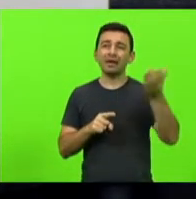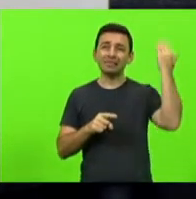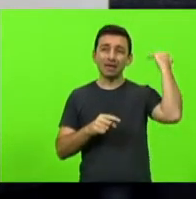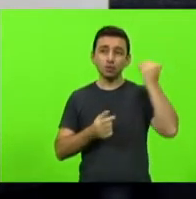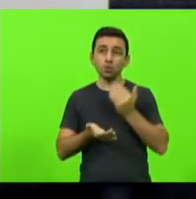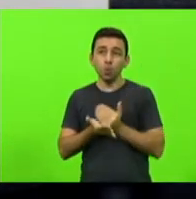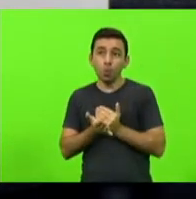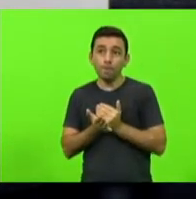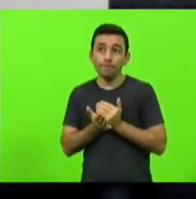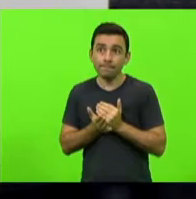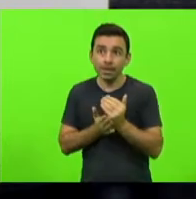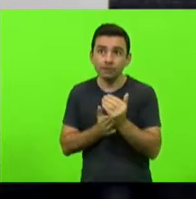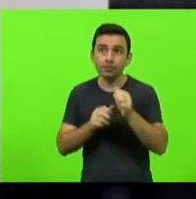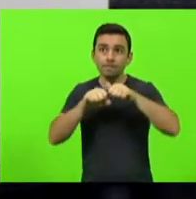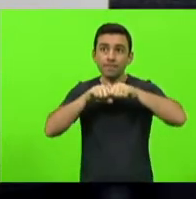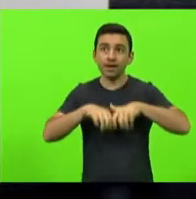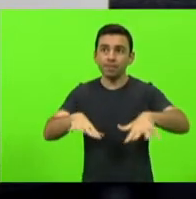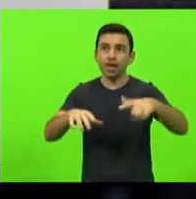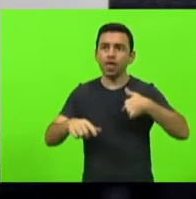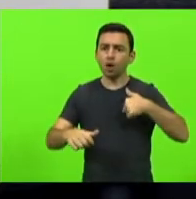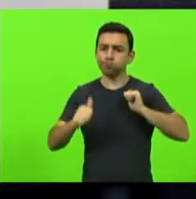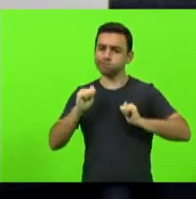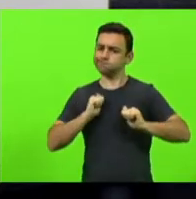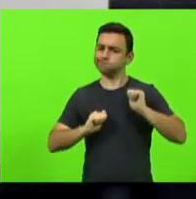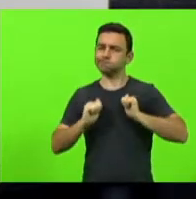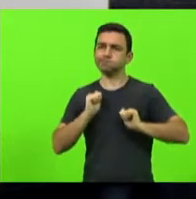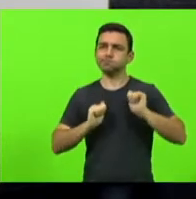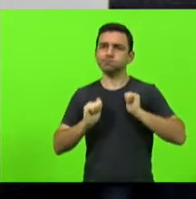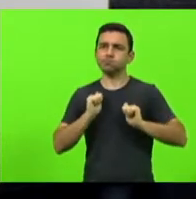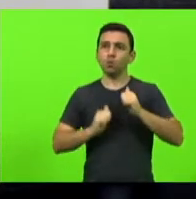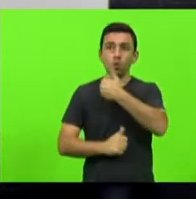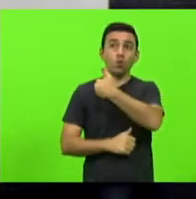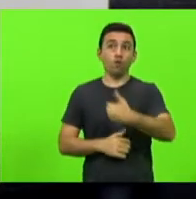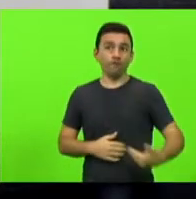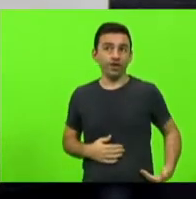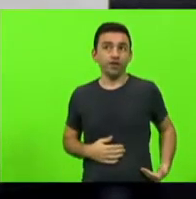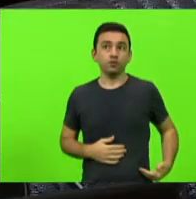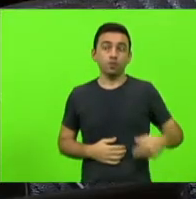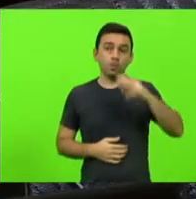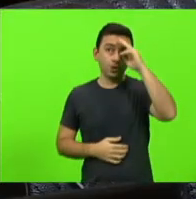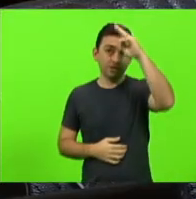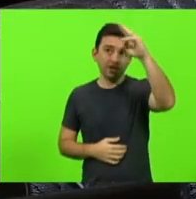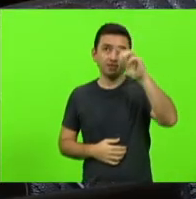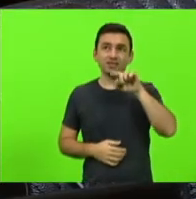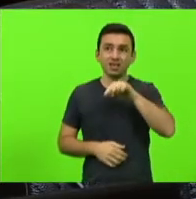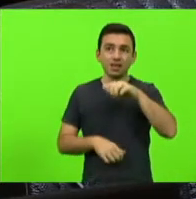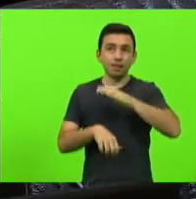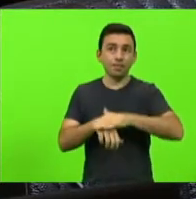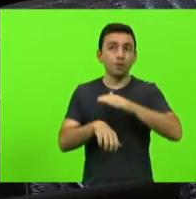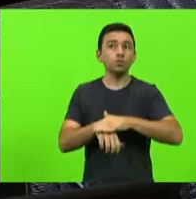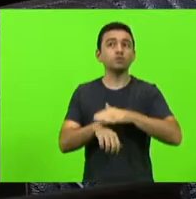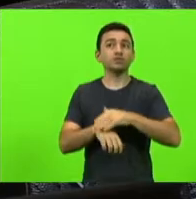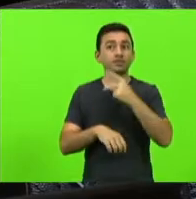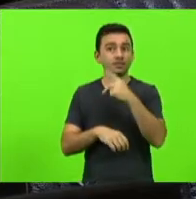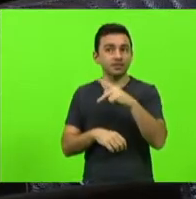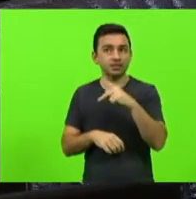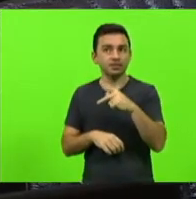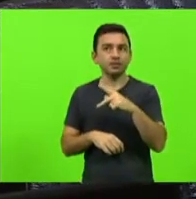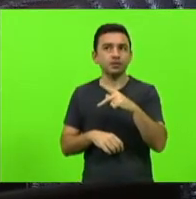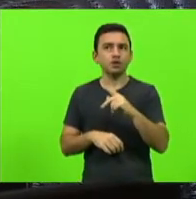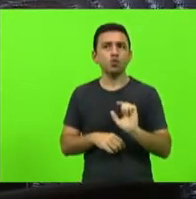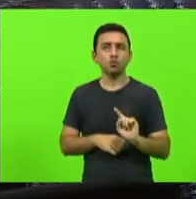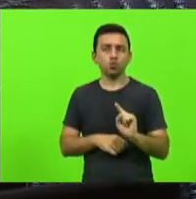da pandemia eu estou esperando o governador Moisés fazer uma mas só